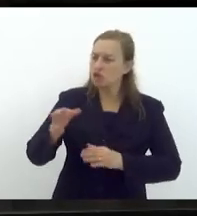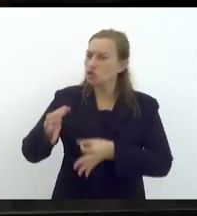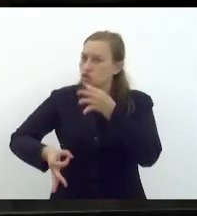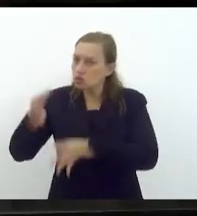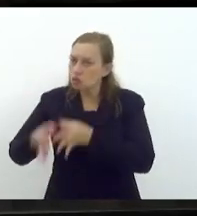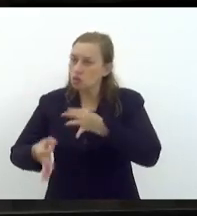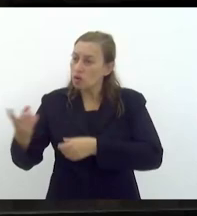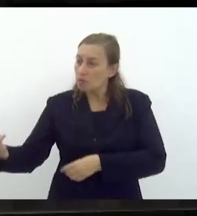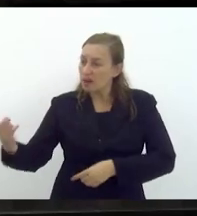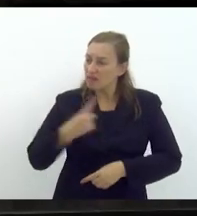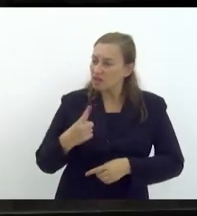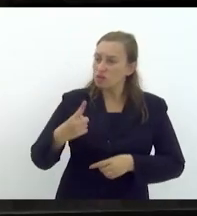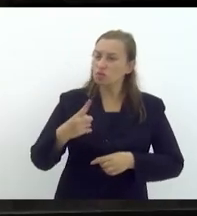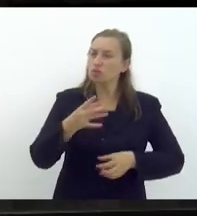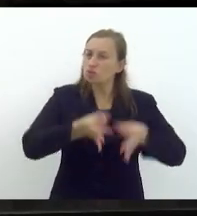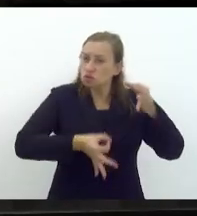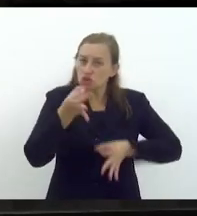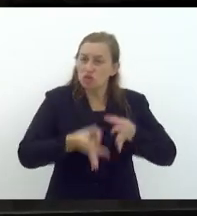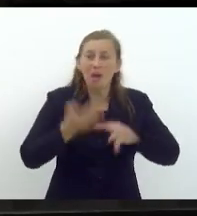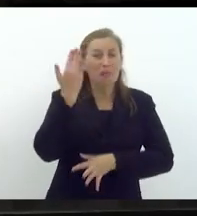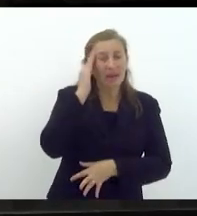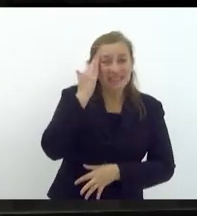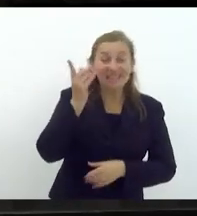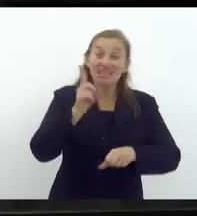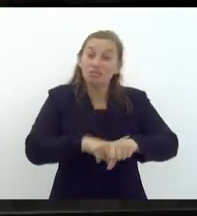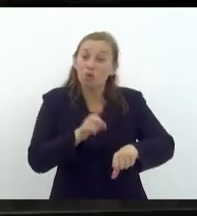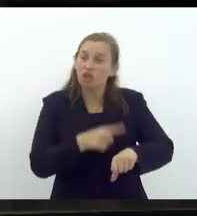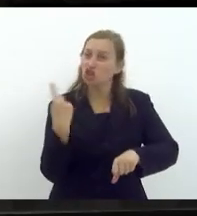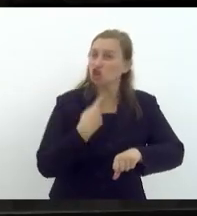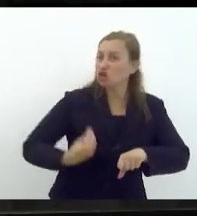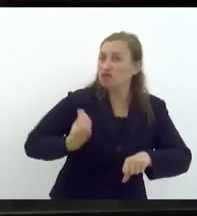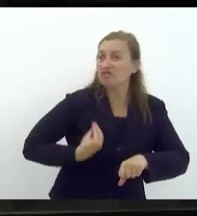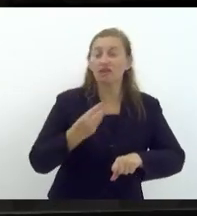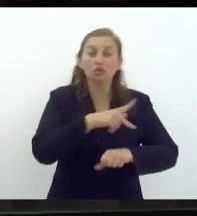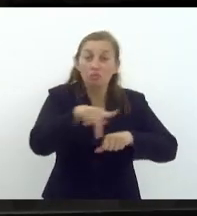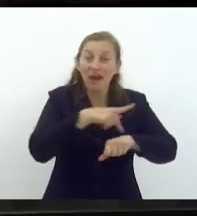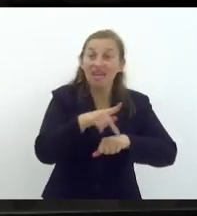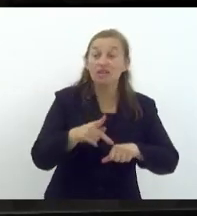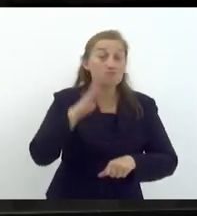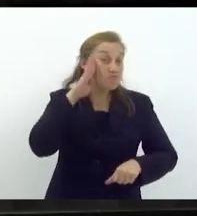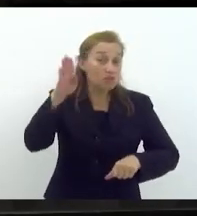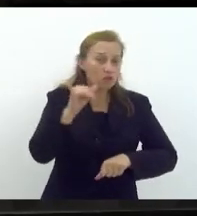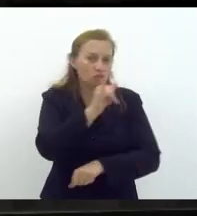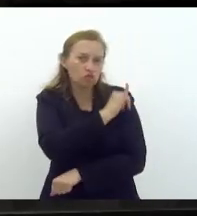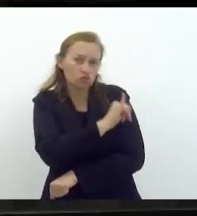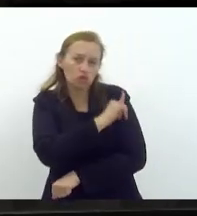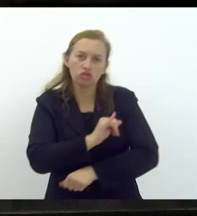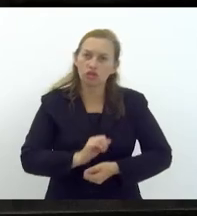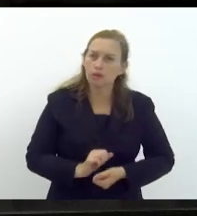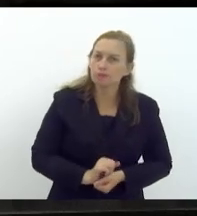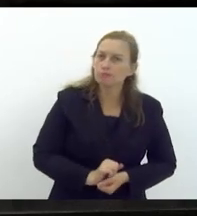trazer o Judiciário, para entender esse momento que a gente vive no nosso país e principalmente no Estado do Rio de Janeiro.